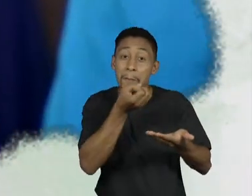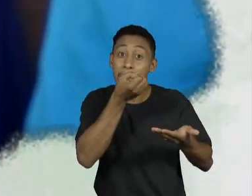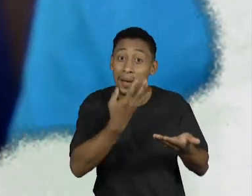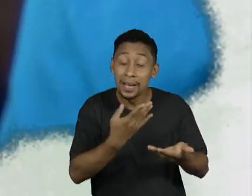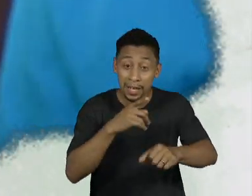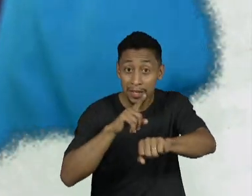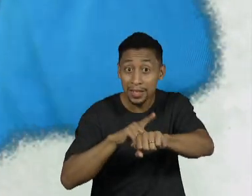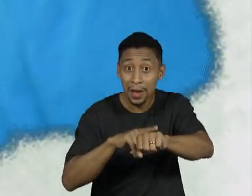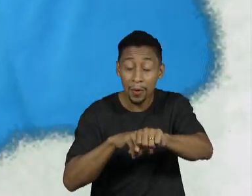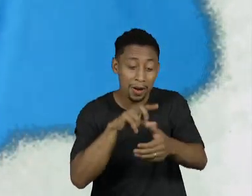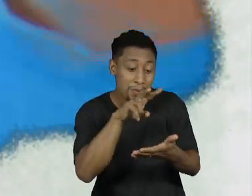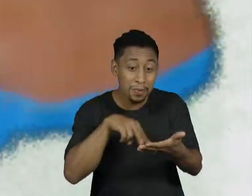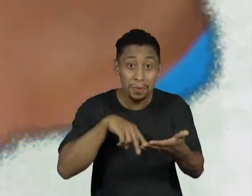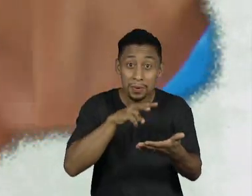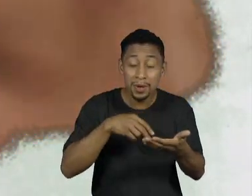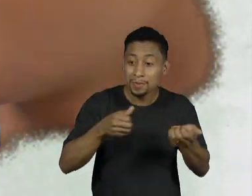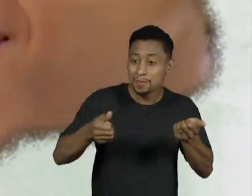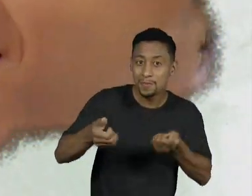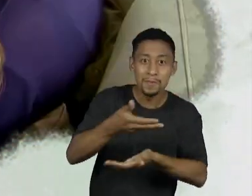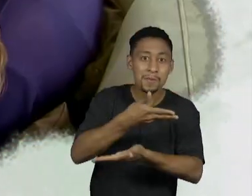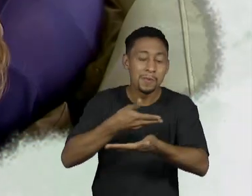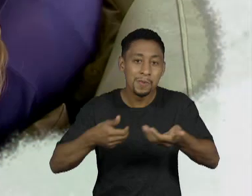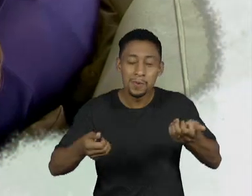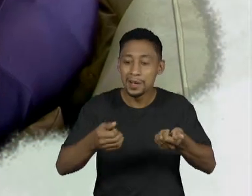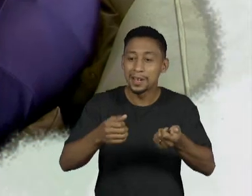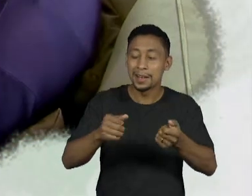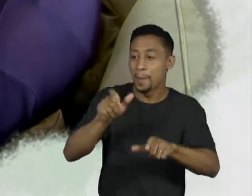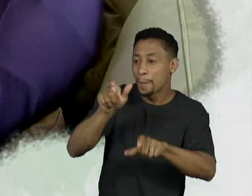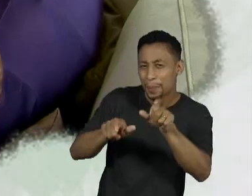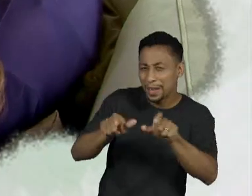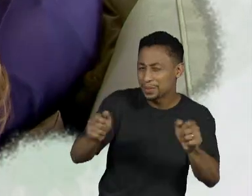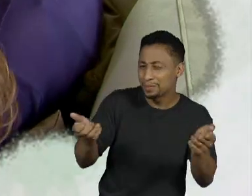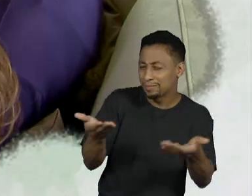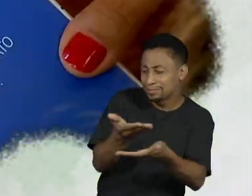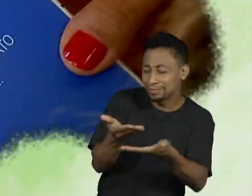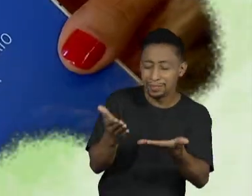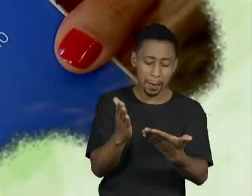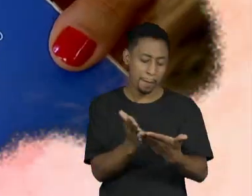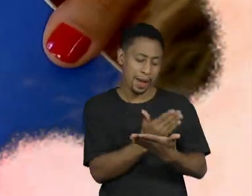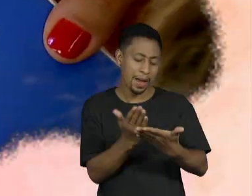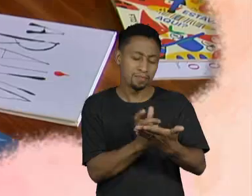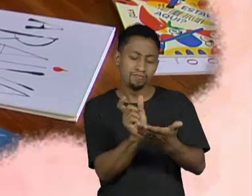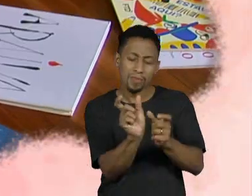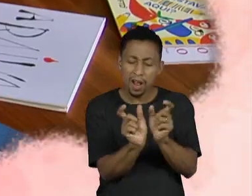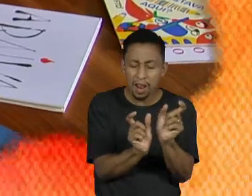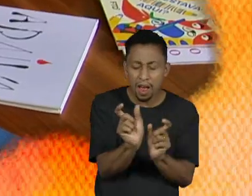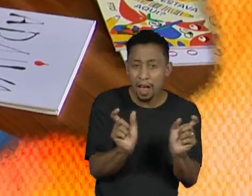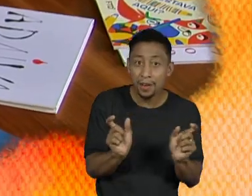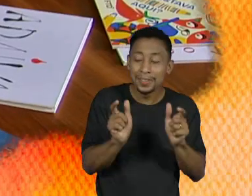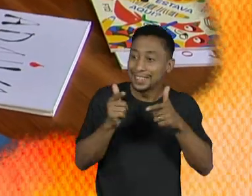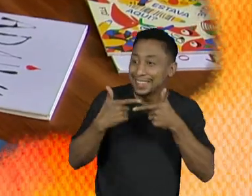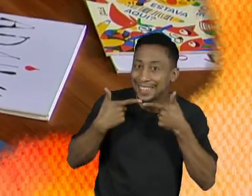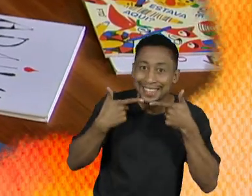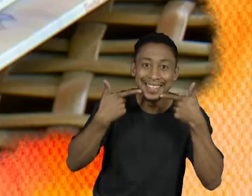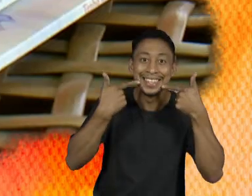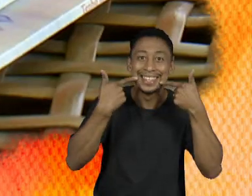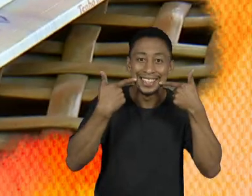leitura tem minutos cativantes de interação entre pessoas, páginas, palavras e sorrisos.